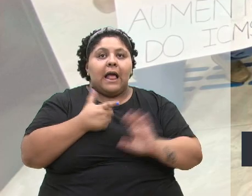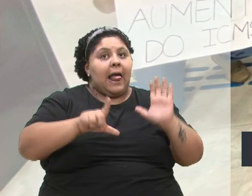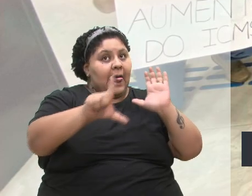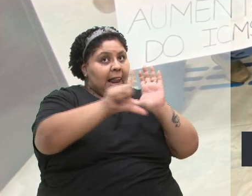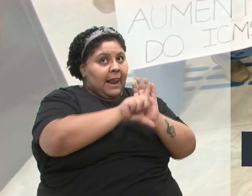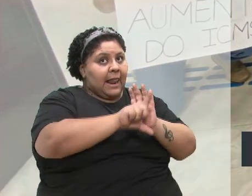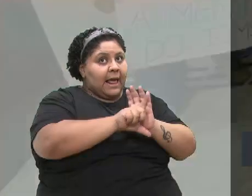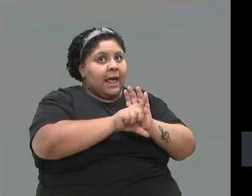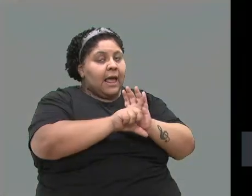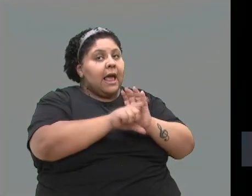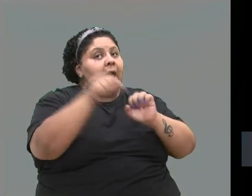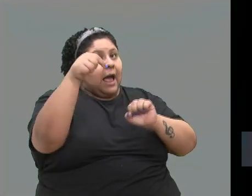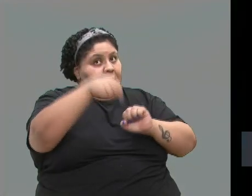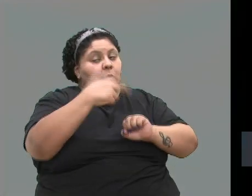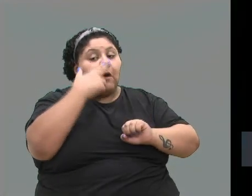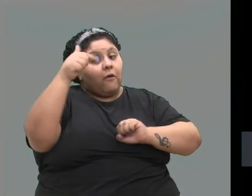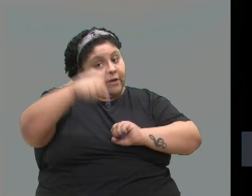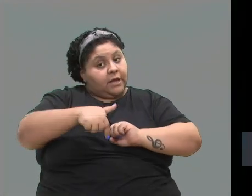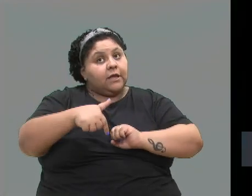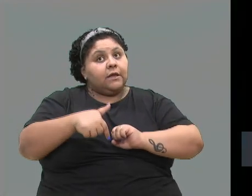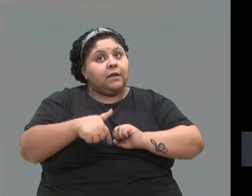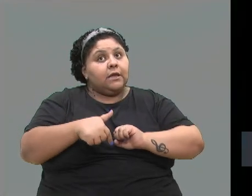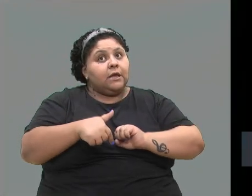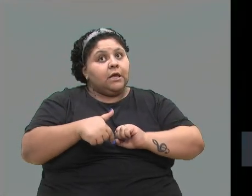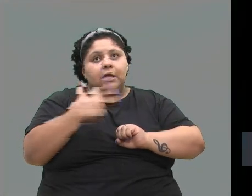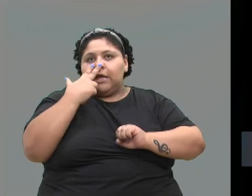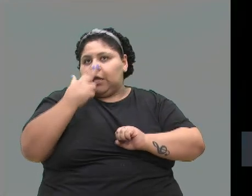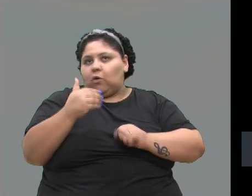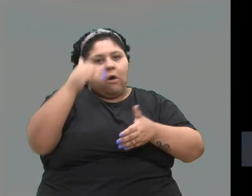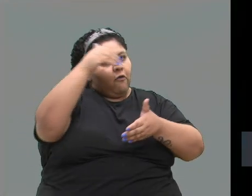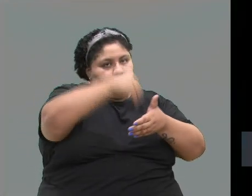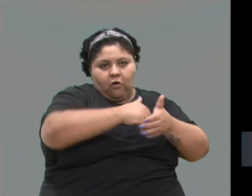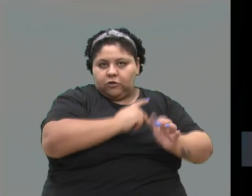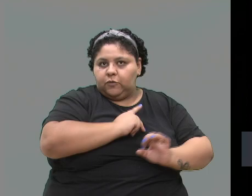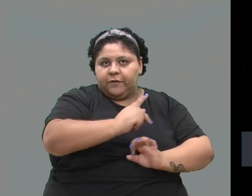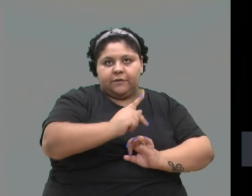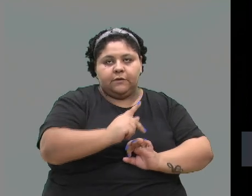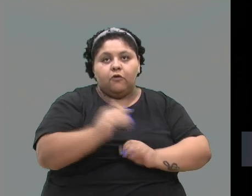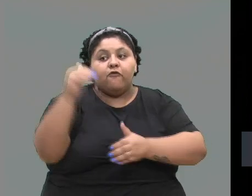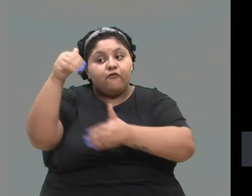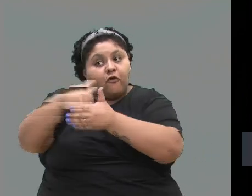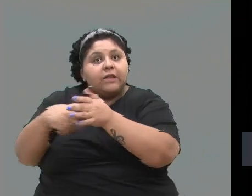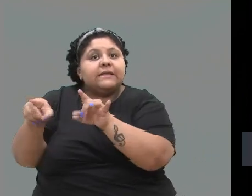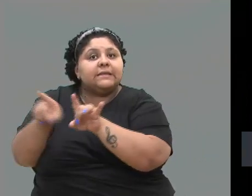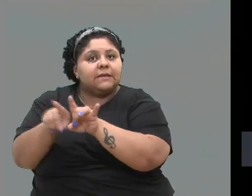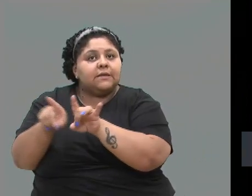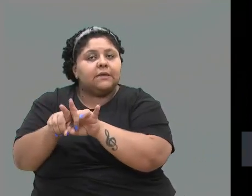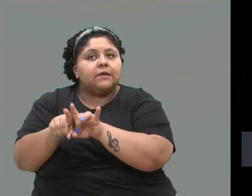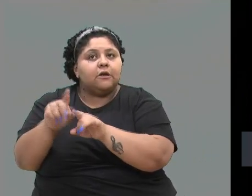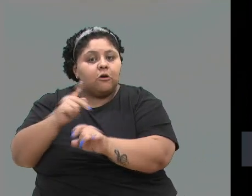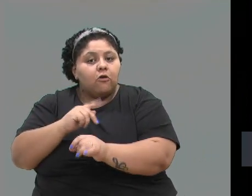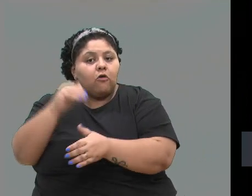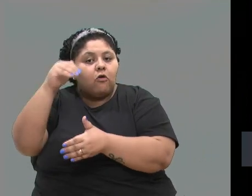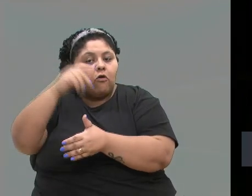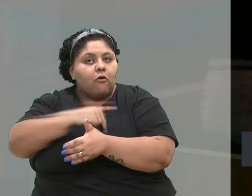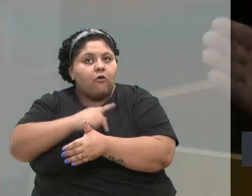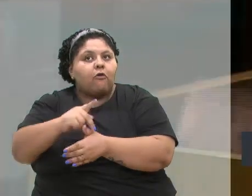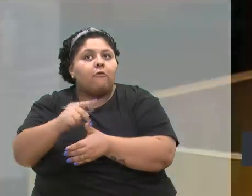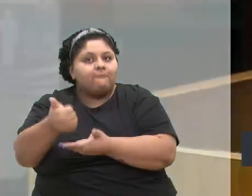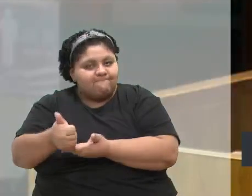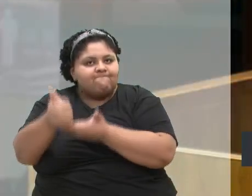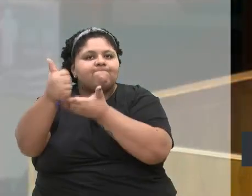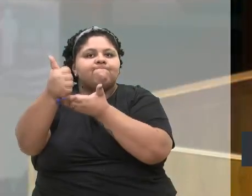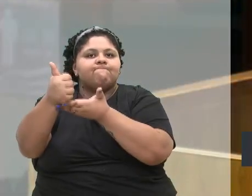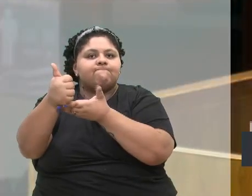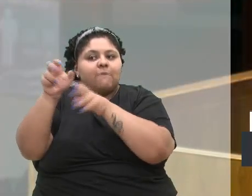como é aqui com nós também, em caso de empate, o presidente vota. e o presidente votou favorável